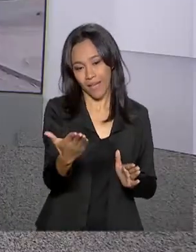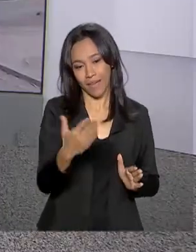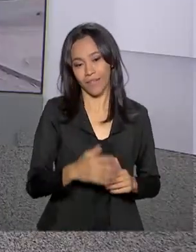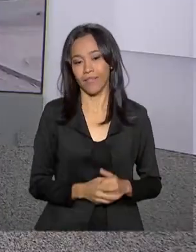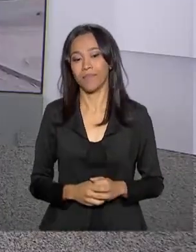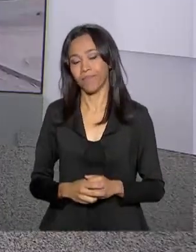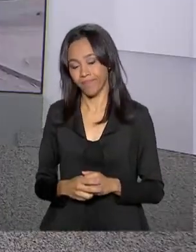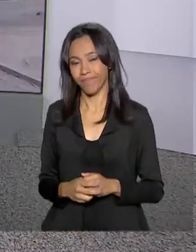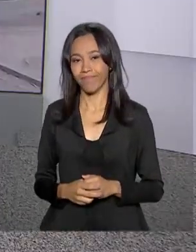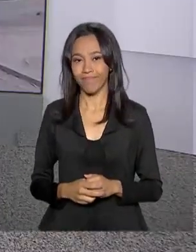brincadeira bem salgada, né? Obrigada. Obrigada.